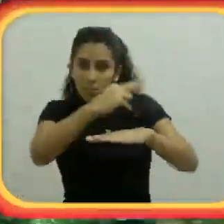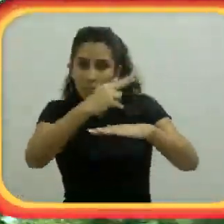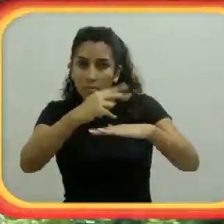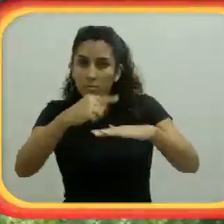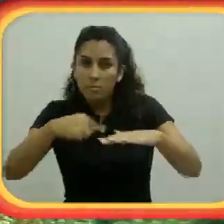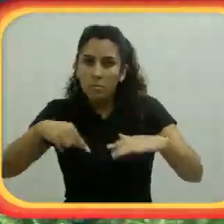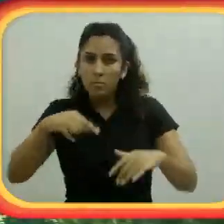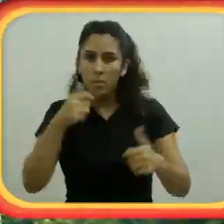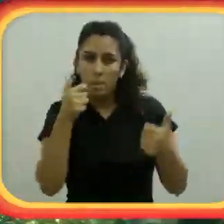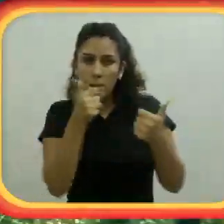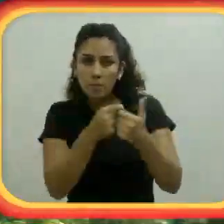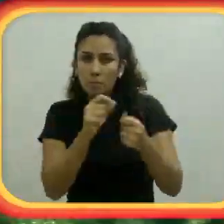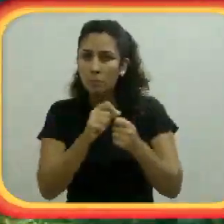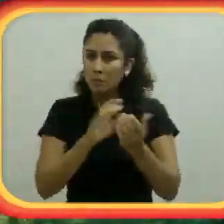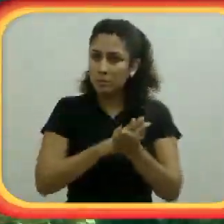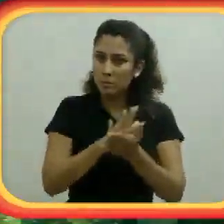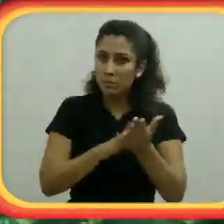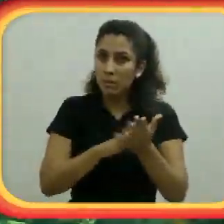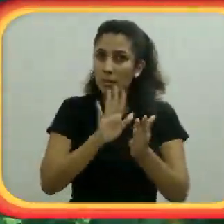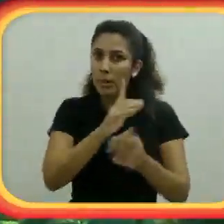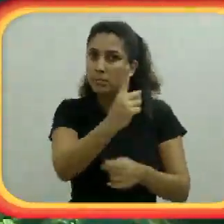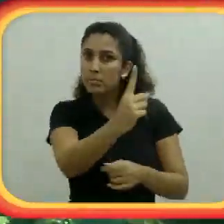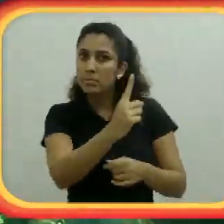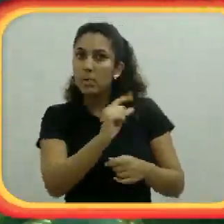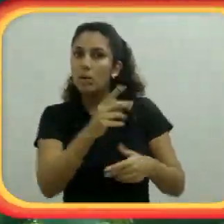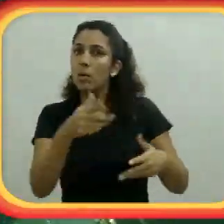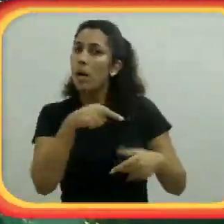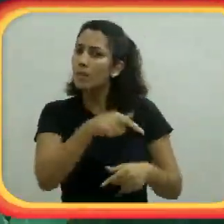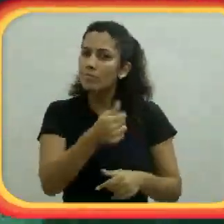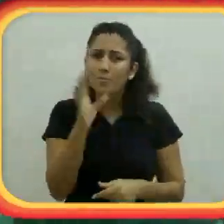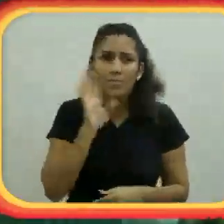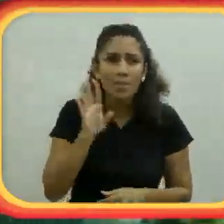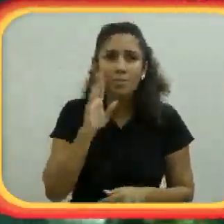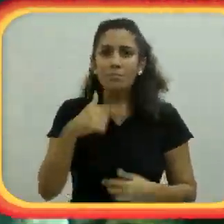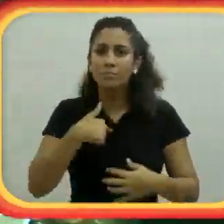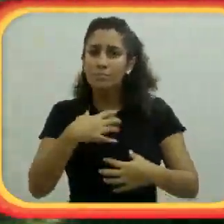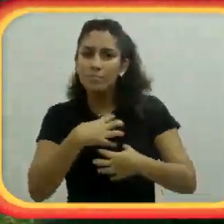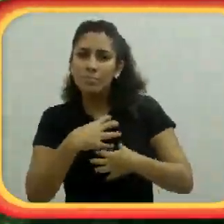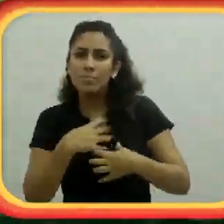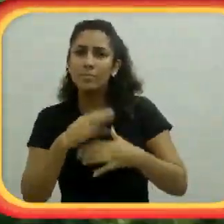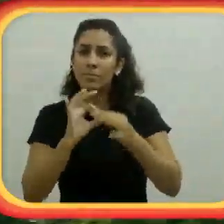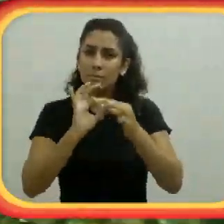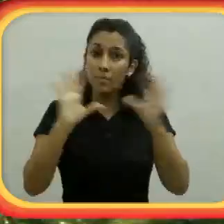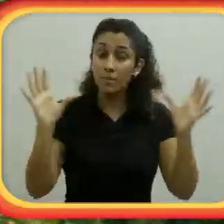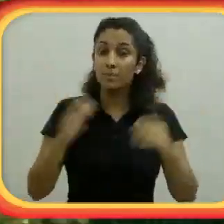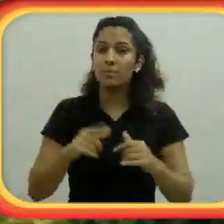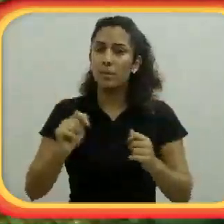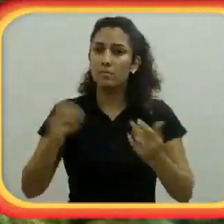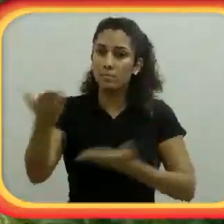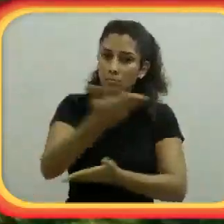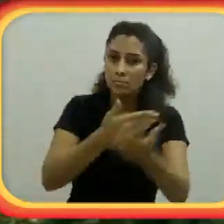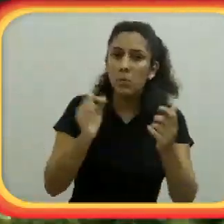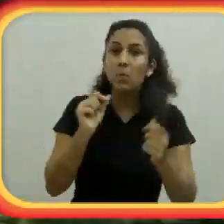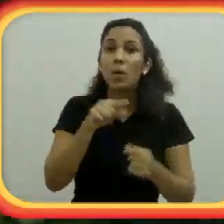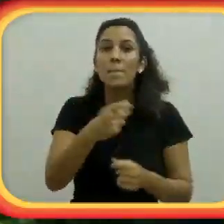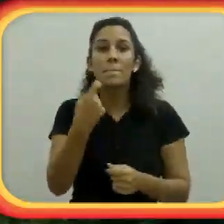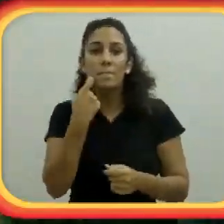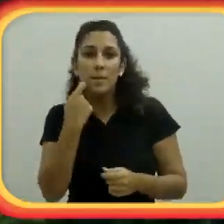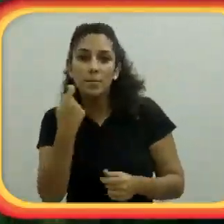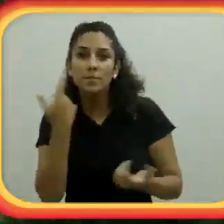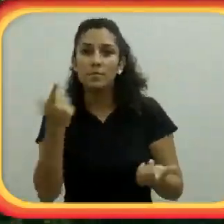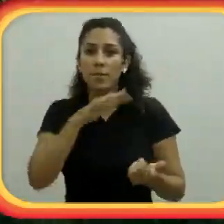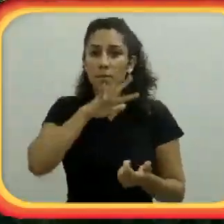comportamento deles, às vezes você pode ficar quietinho ali e ver eles nadando ao seu redor, perto de você, sem você fazer nada.